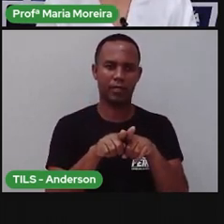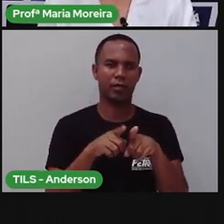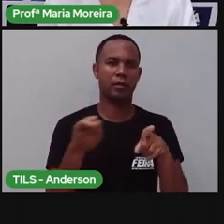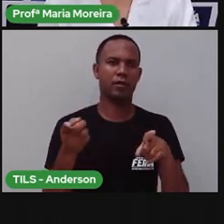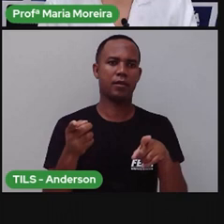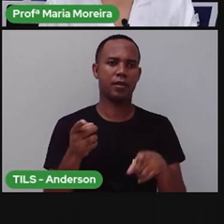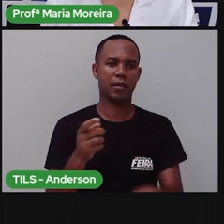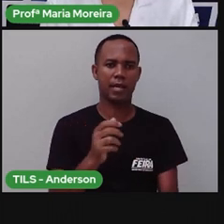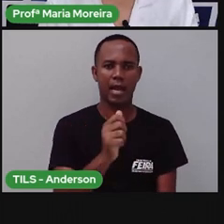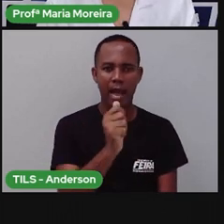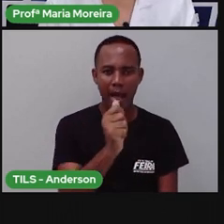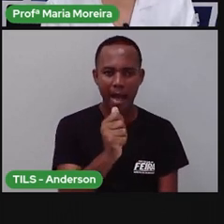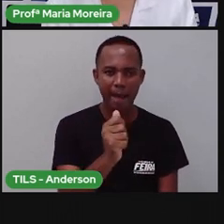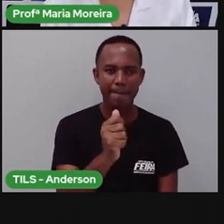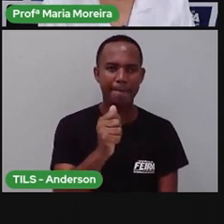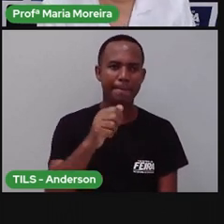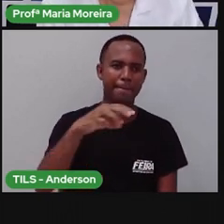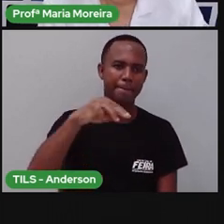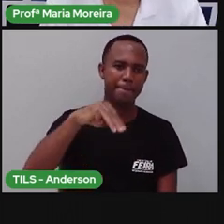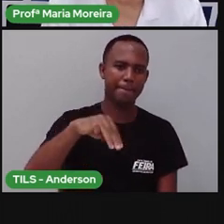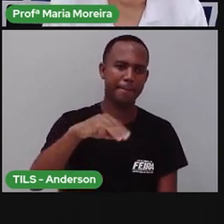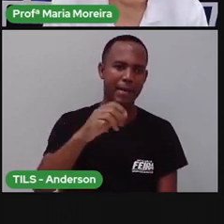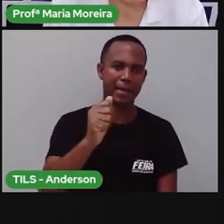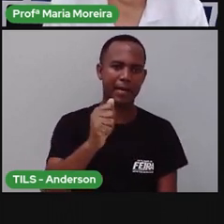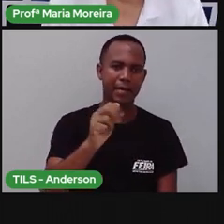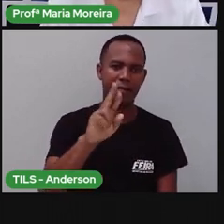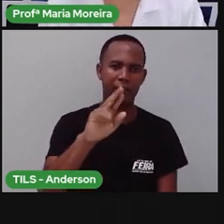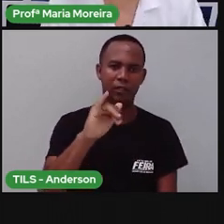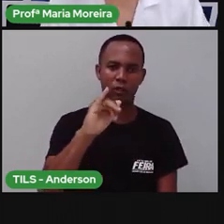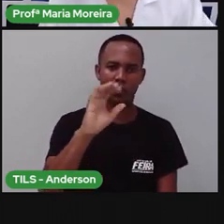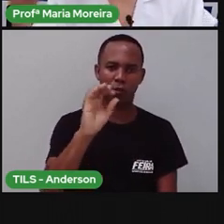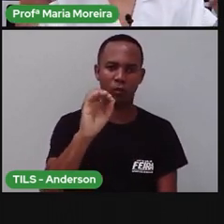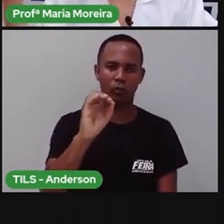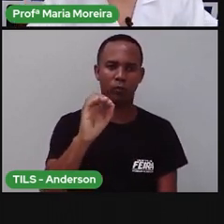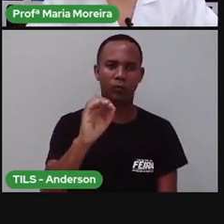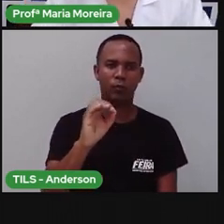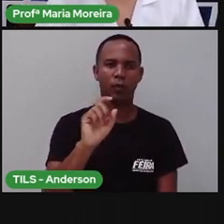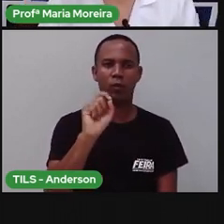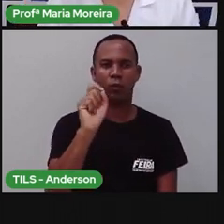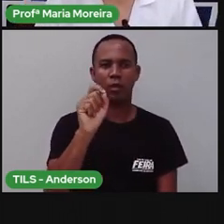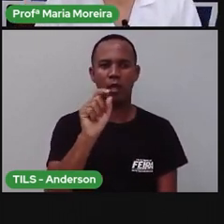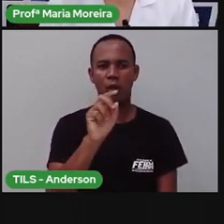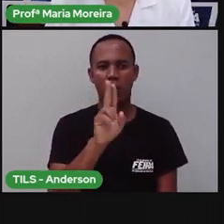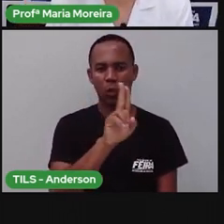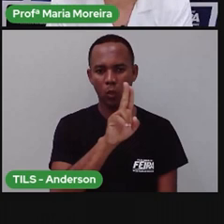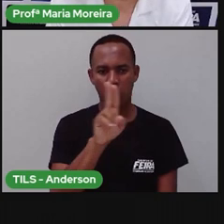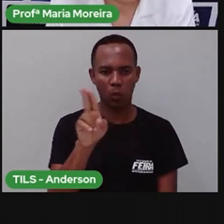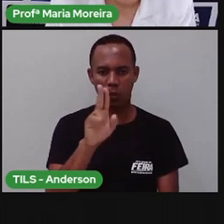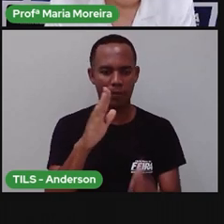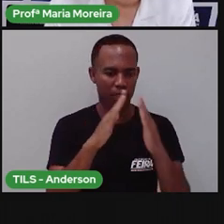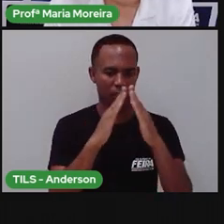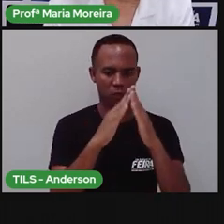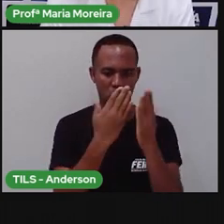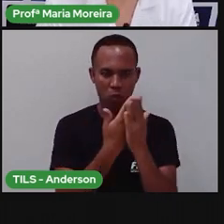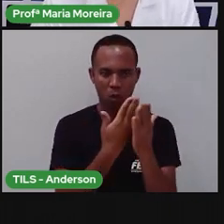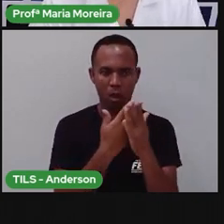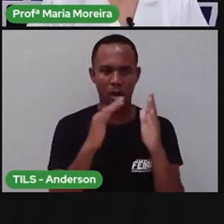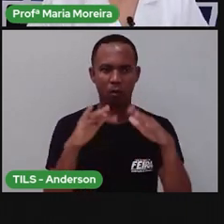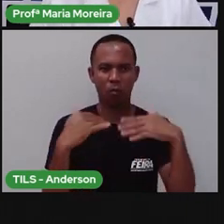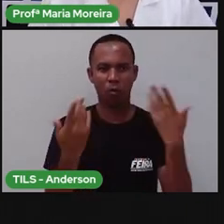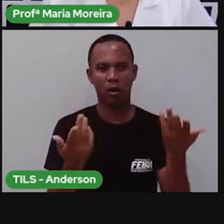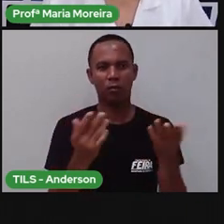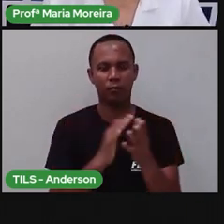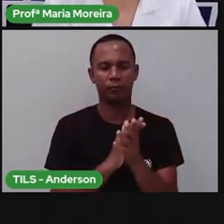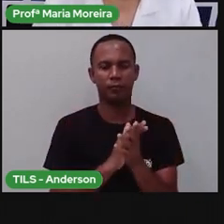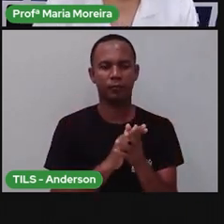a gente ficou meio que na dúvida aqui, Amanda, a Pro mais uma vez vai pedir para vocês colocarem o nome das escolas de vocês, tá? E